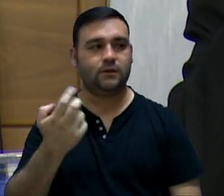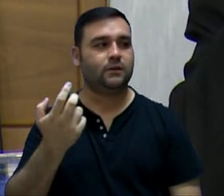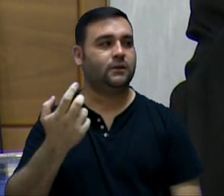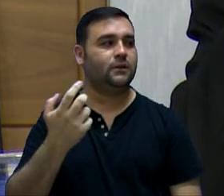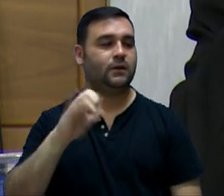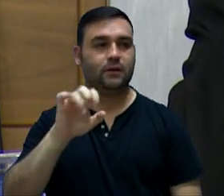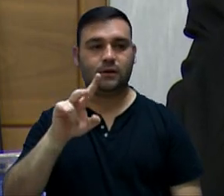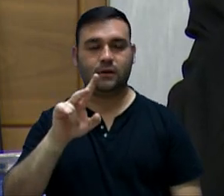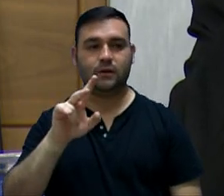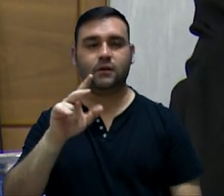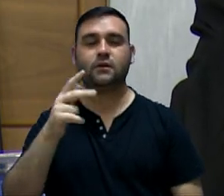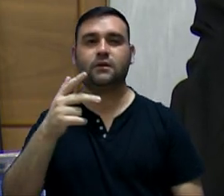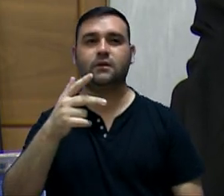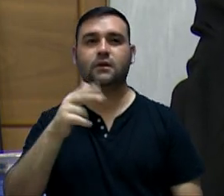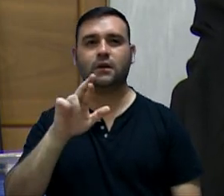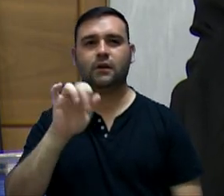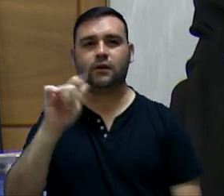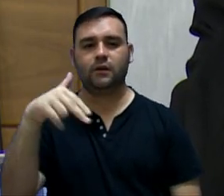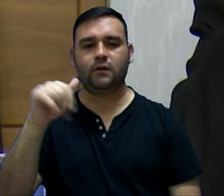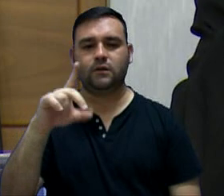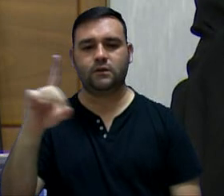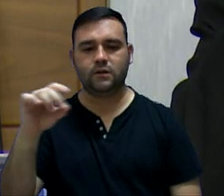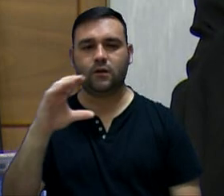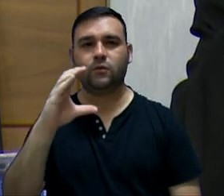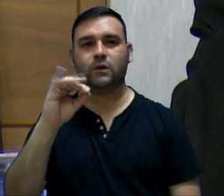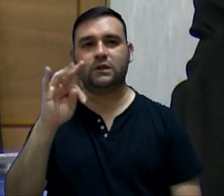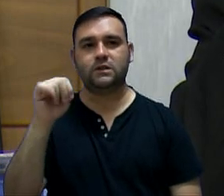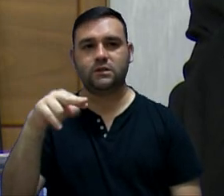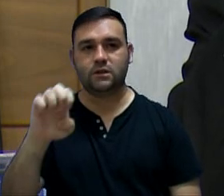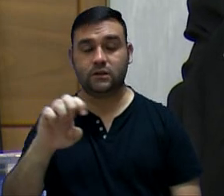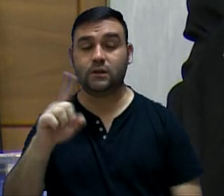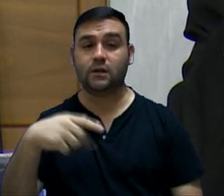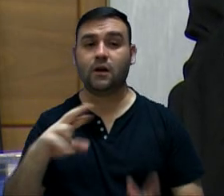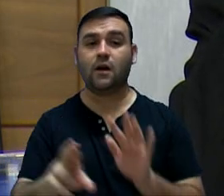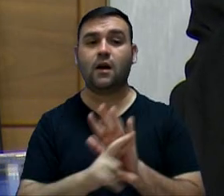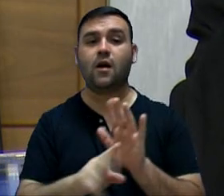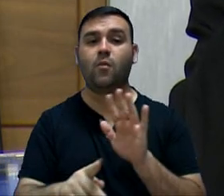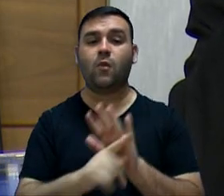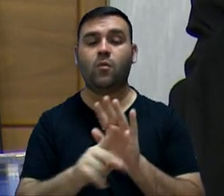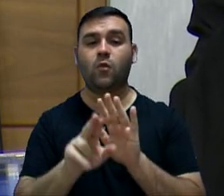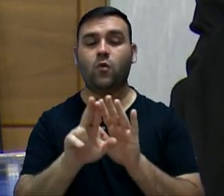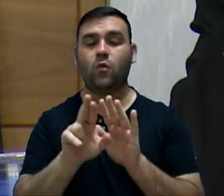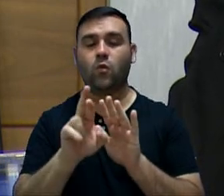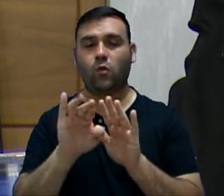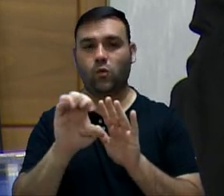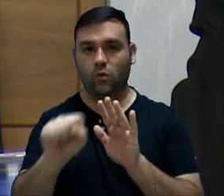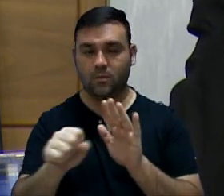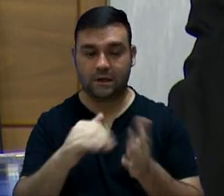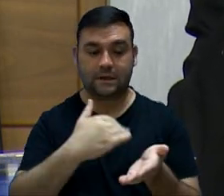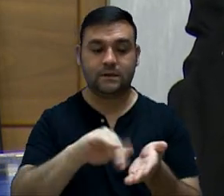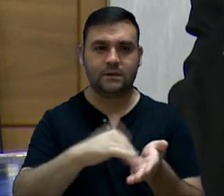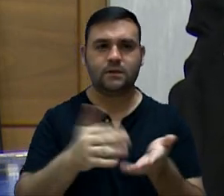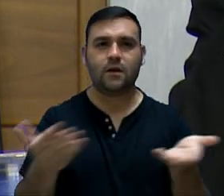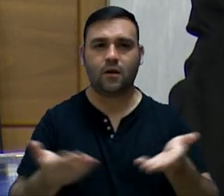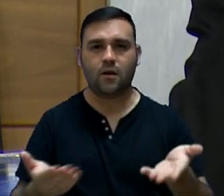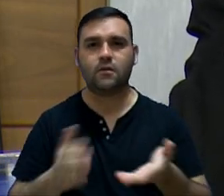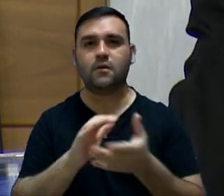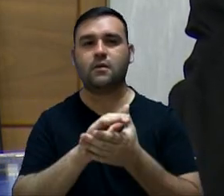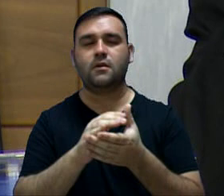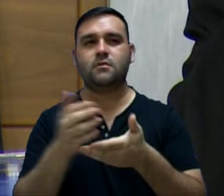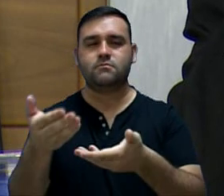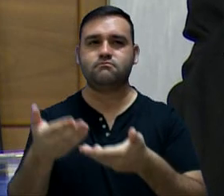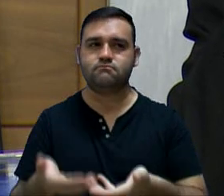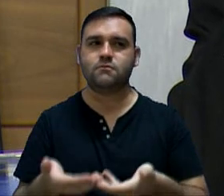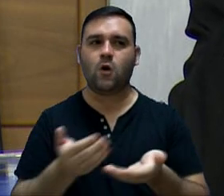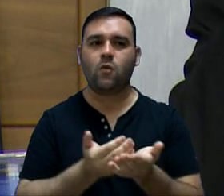da Fazenda, Reginaldo Leite, Cristiano Oliveira, representando a URBIS. Secretário, eu queria que o senhor fizesse as honras